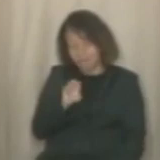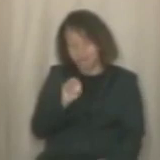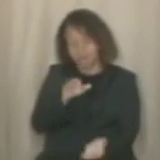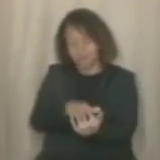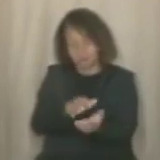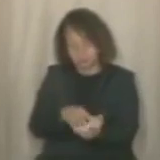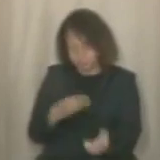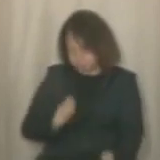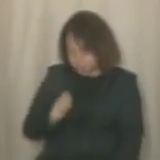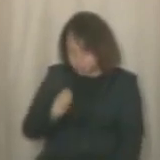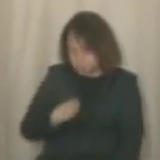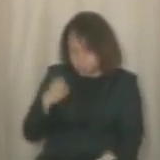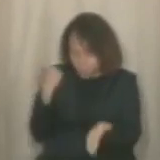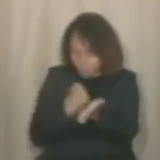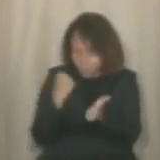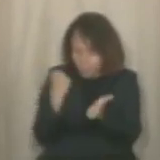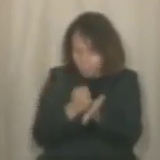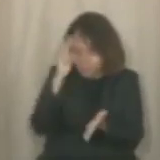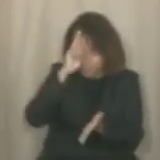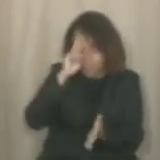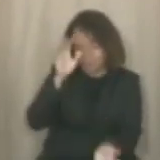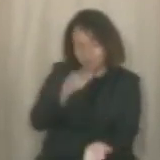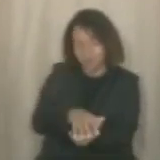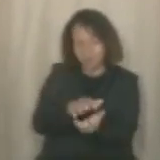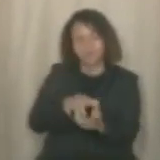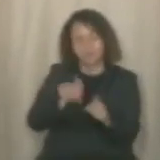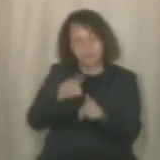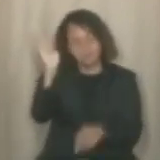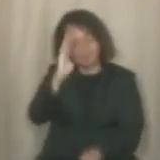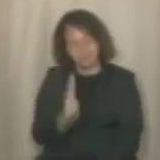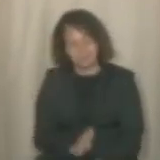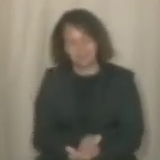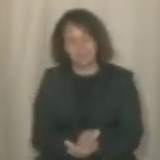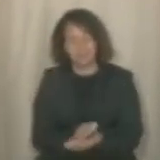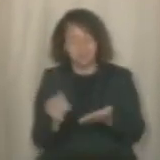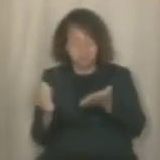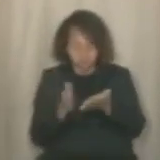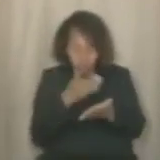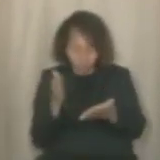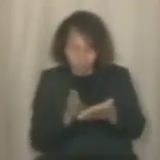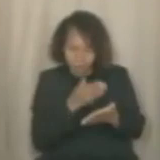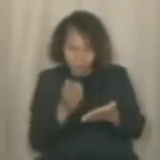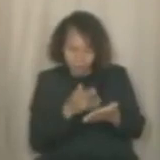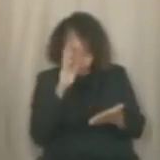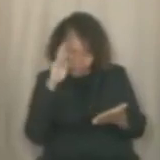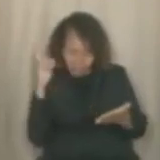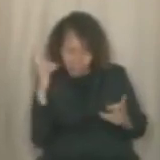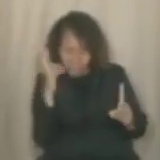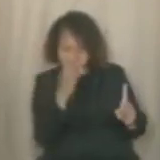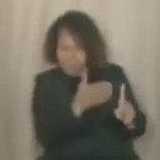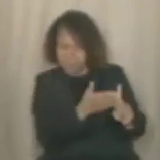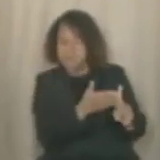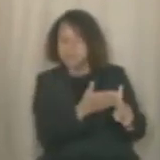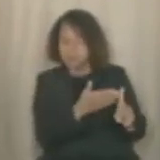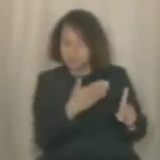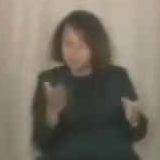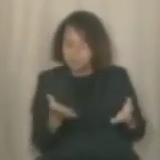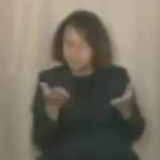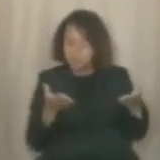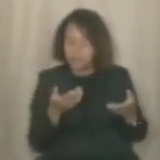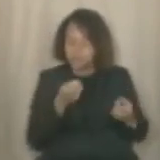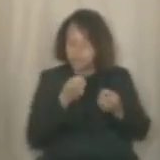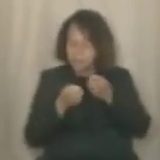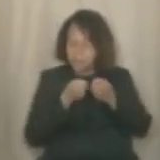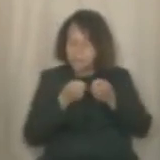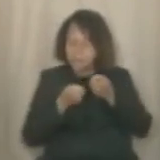patrimônio vivo e um documento da história de Pernambuco e do Brasil. É um jornal de referência que se consolidou pela qualidade do seu